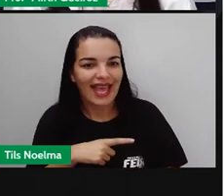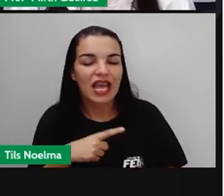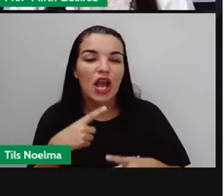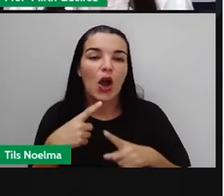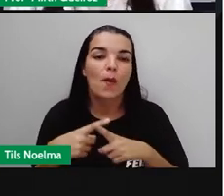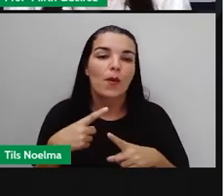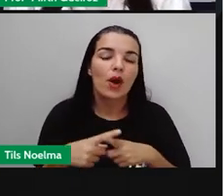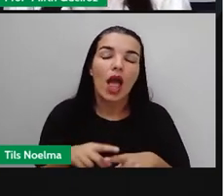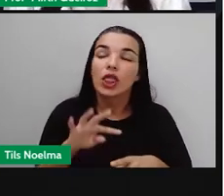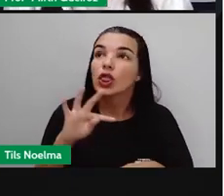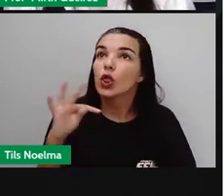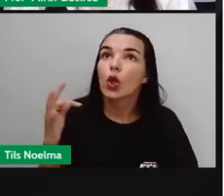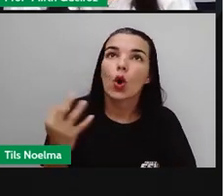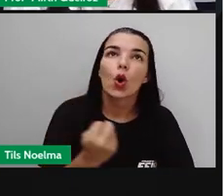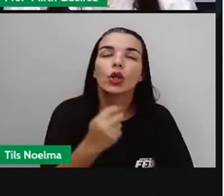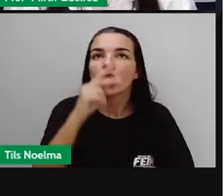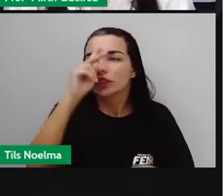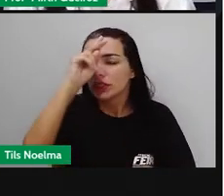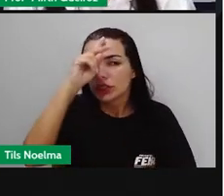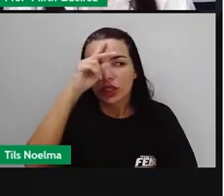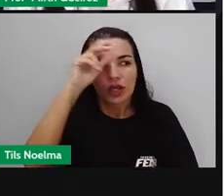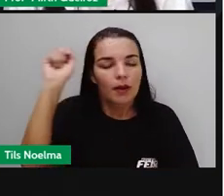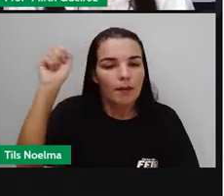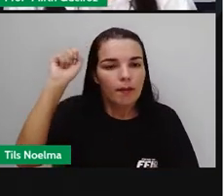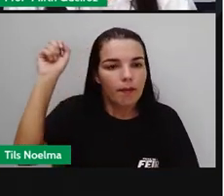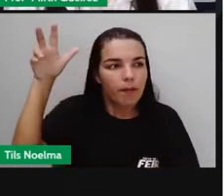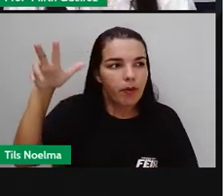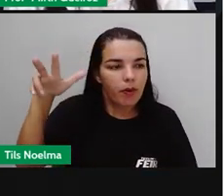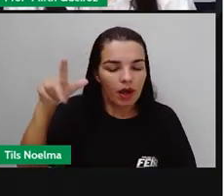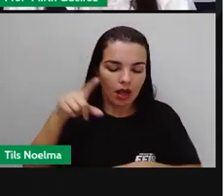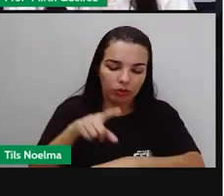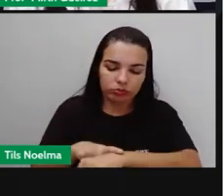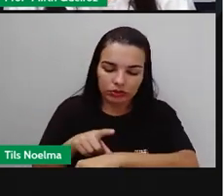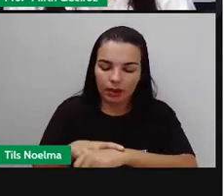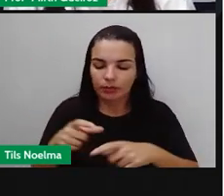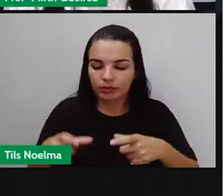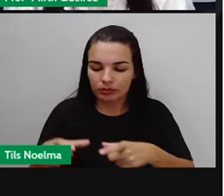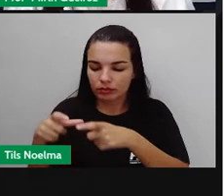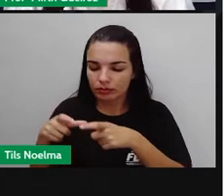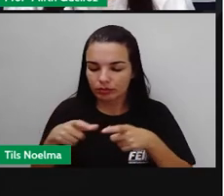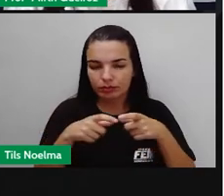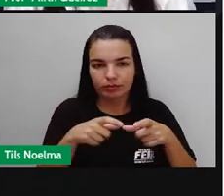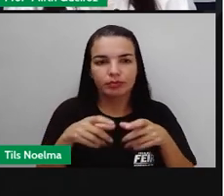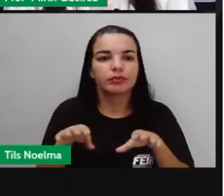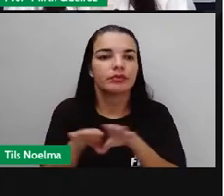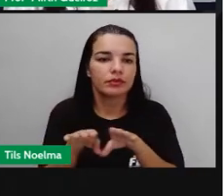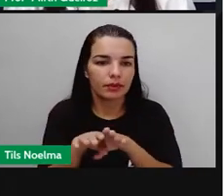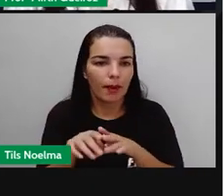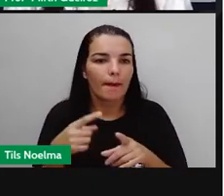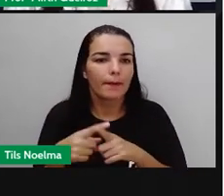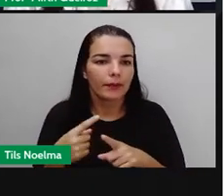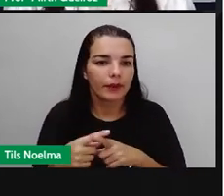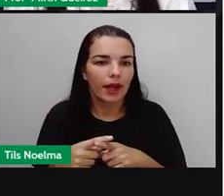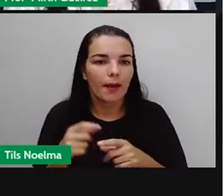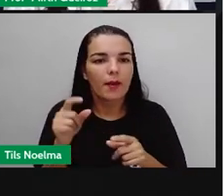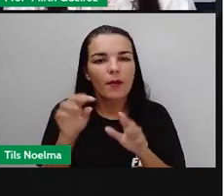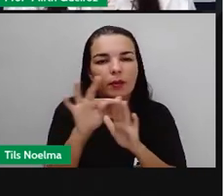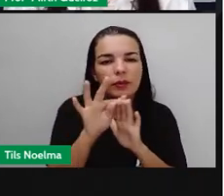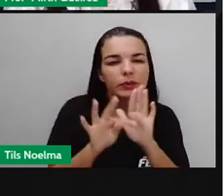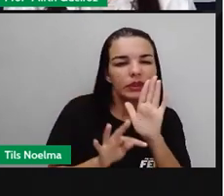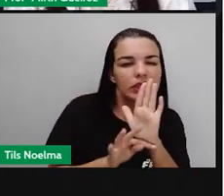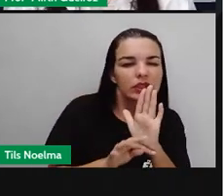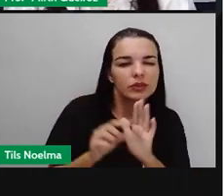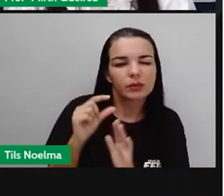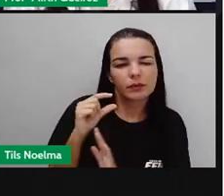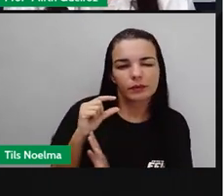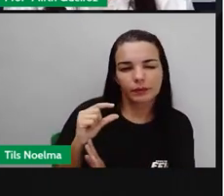porque todo o conto de fada, ele vai ter tempo delimitado, ele vai ter um espaço também delimitado, por se tratar de uma história